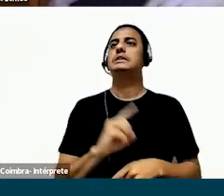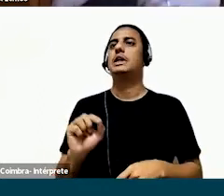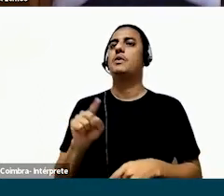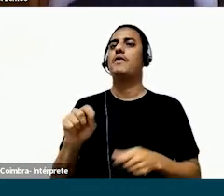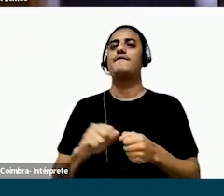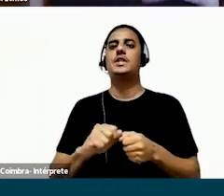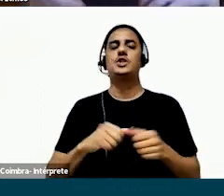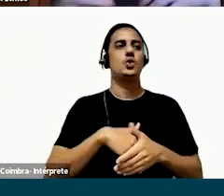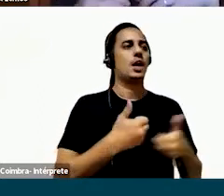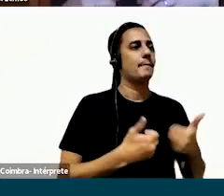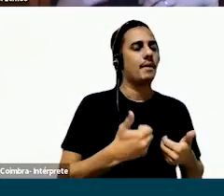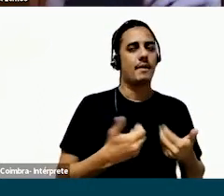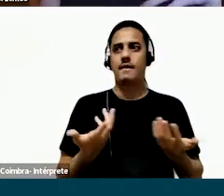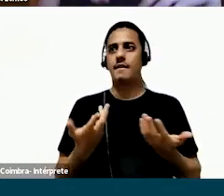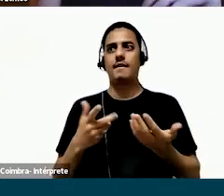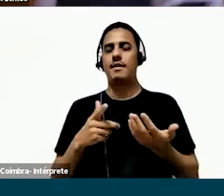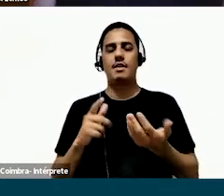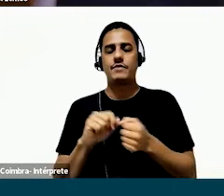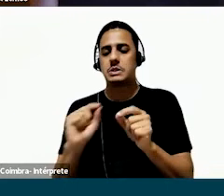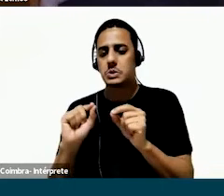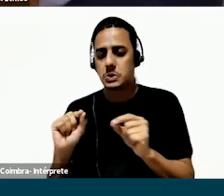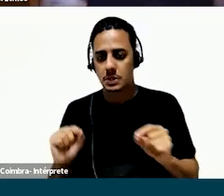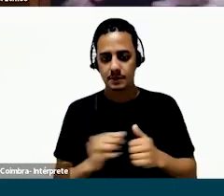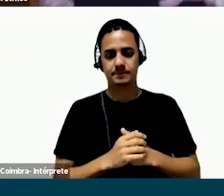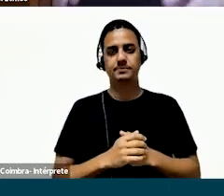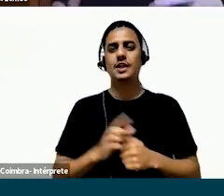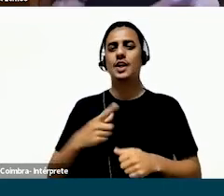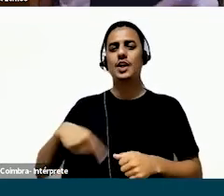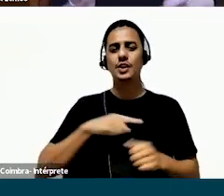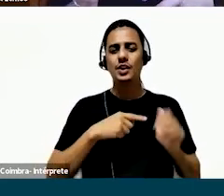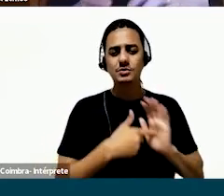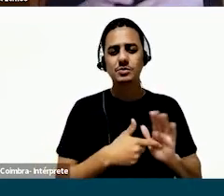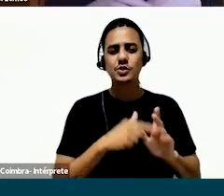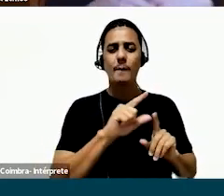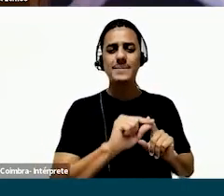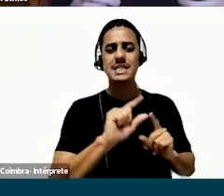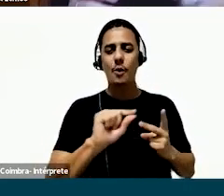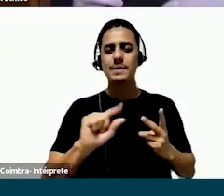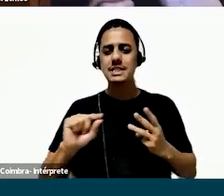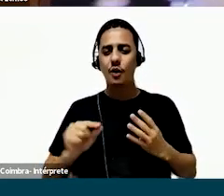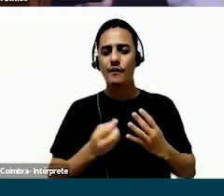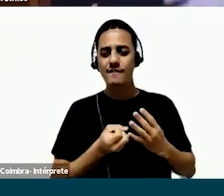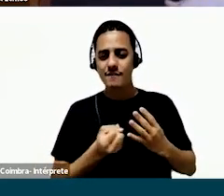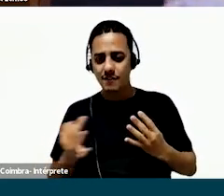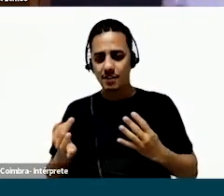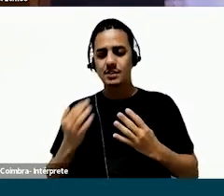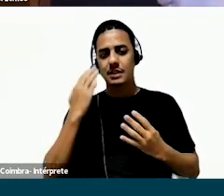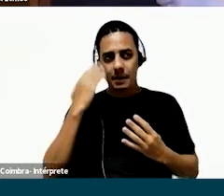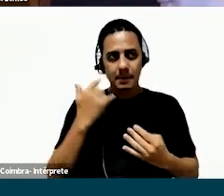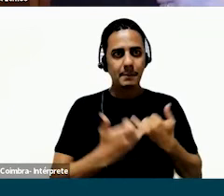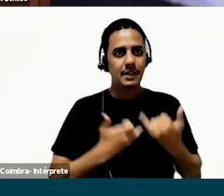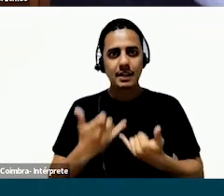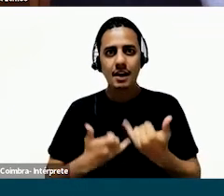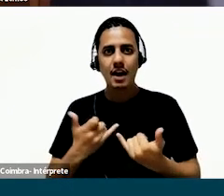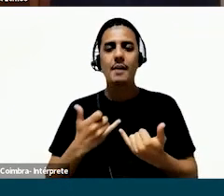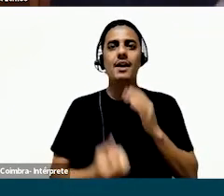algumas ações que elas poderiam ter, como jogar bola, lugares, por exemplo, a escola, enfim. A gente deu várias opções em cartinhas para que elas